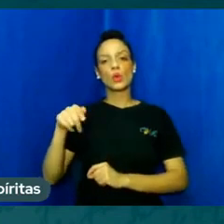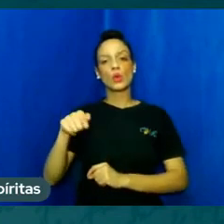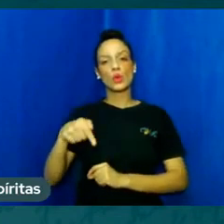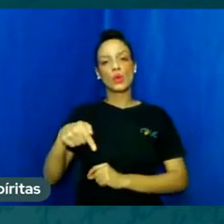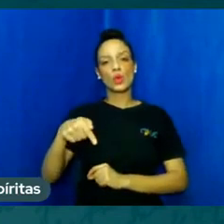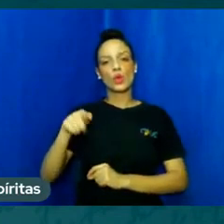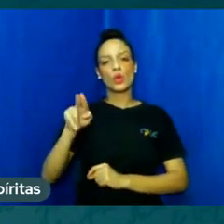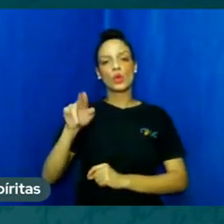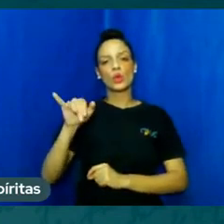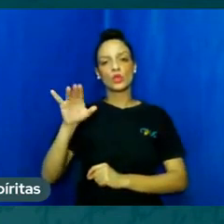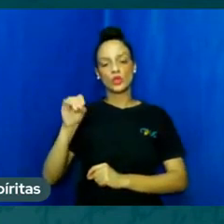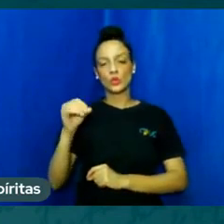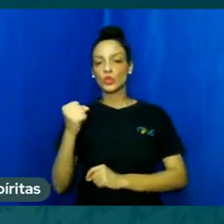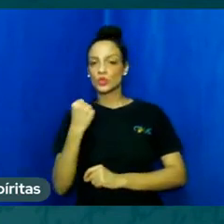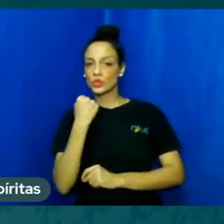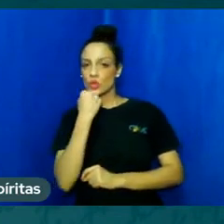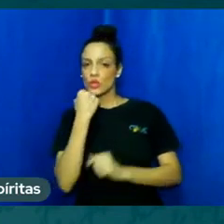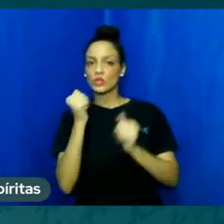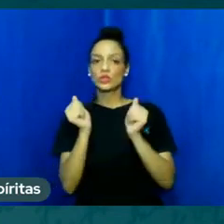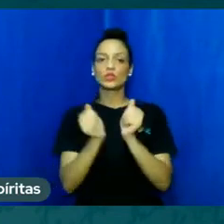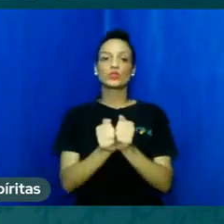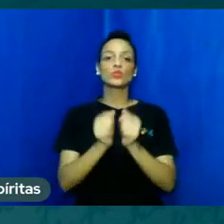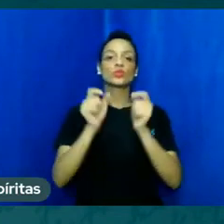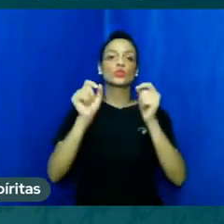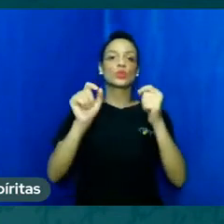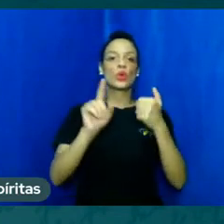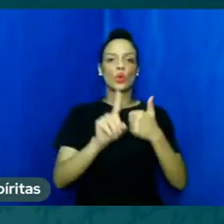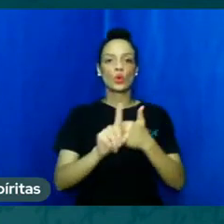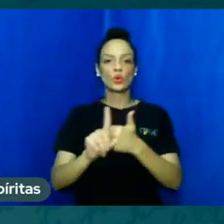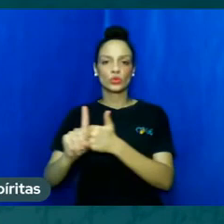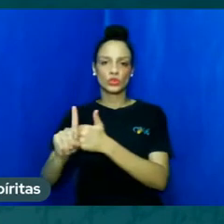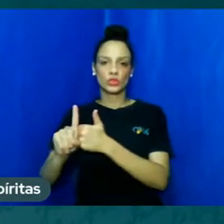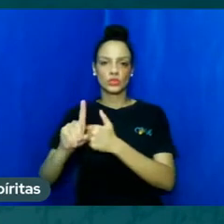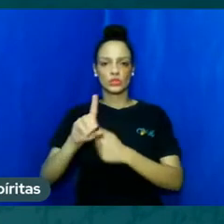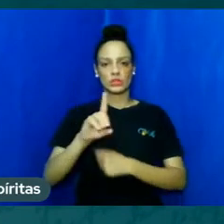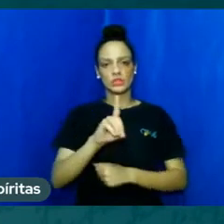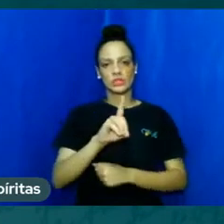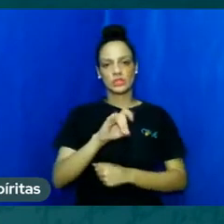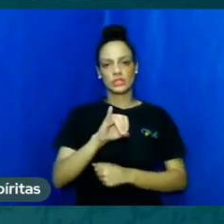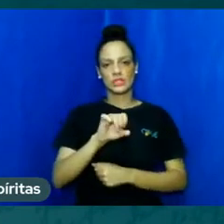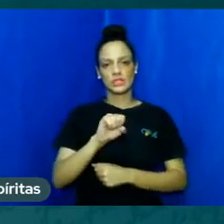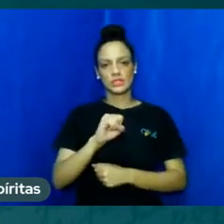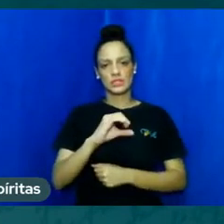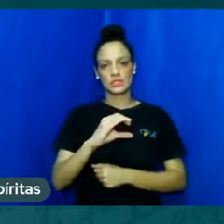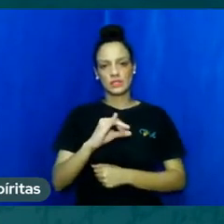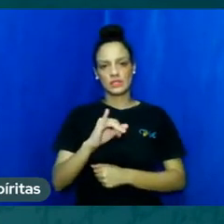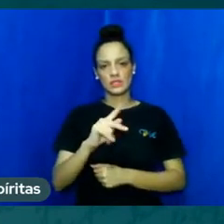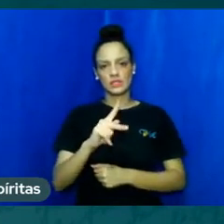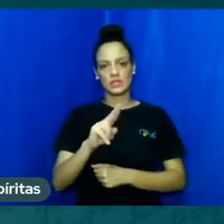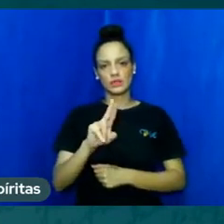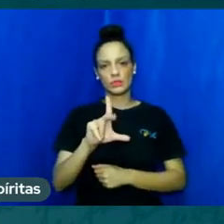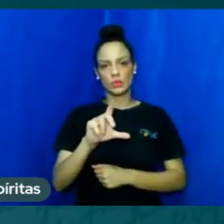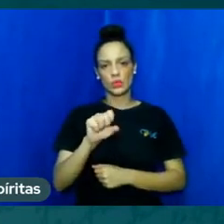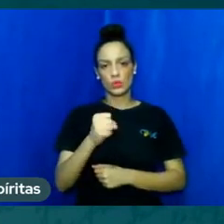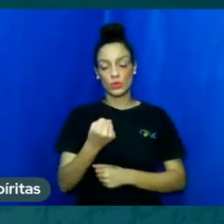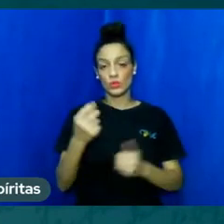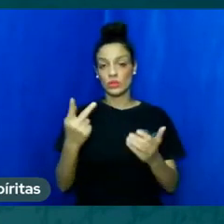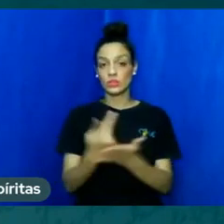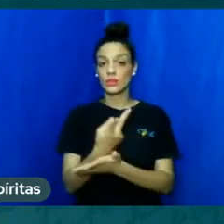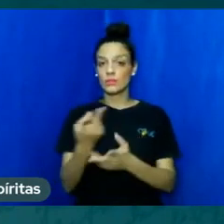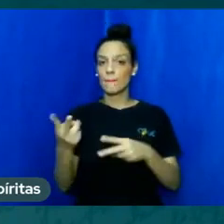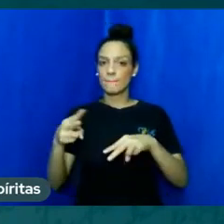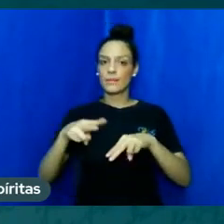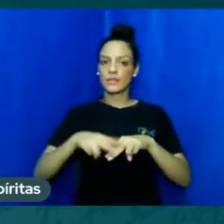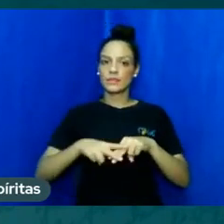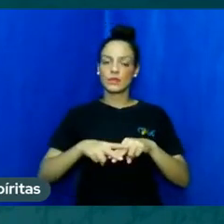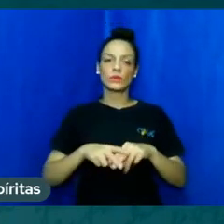você pode comentar para a gente Simão esse trecho por favor essa fala de Sócrates na verdade nos lembra uma fala